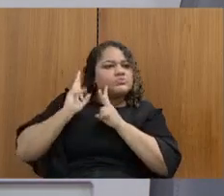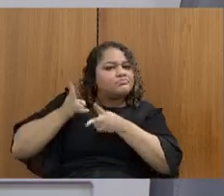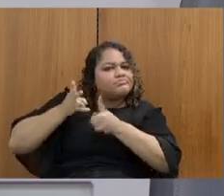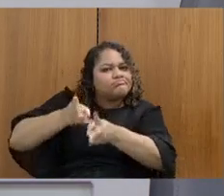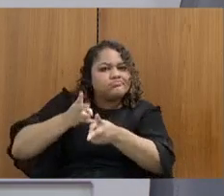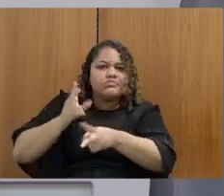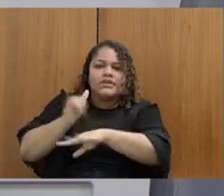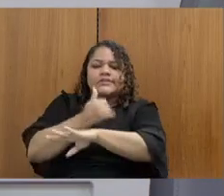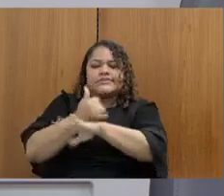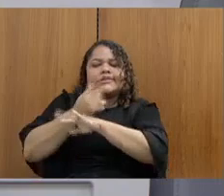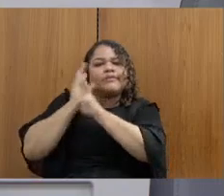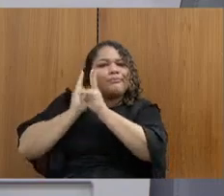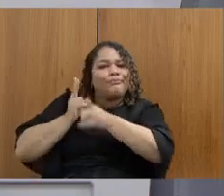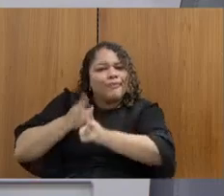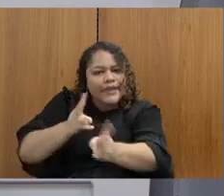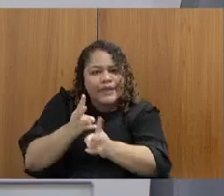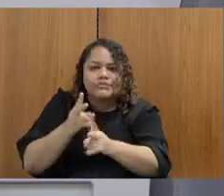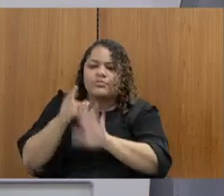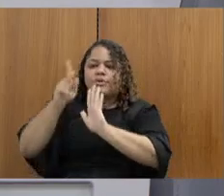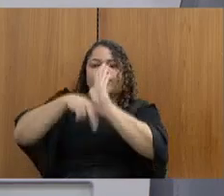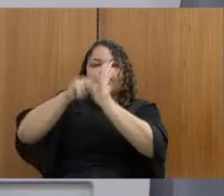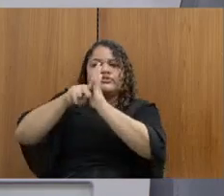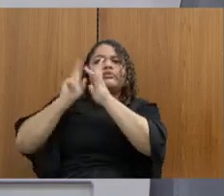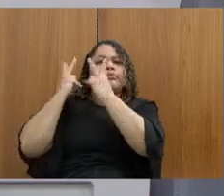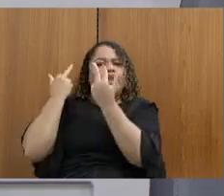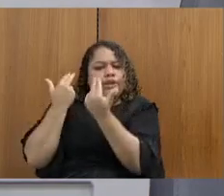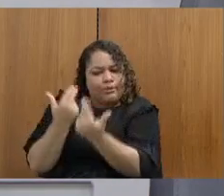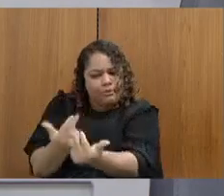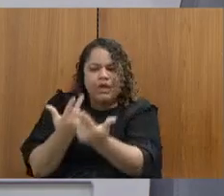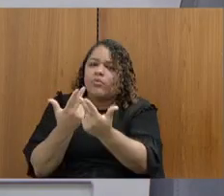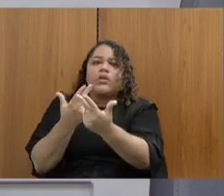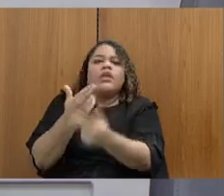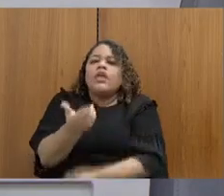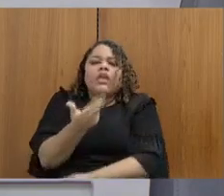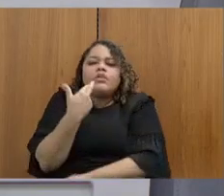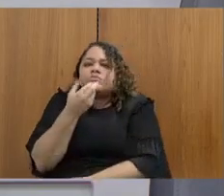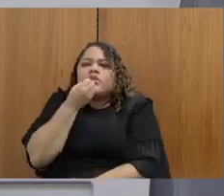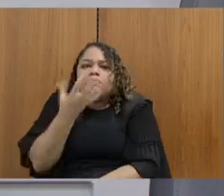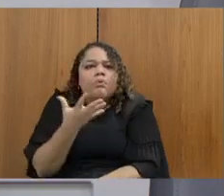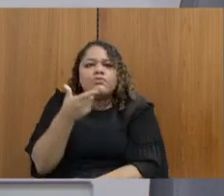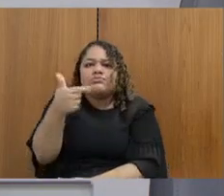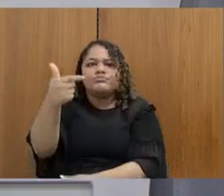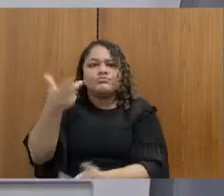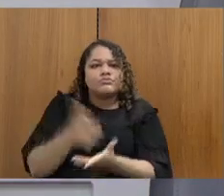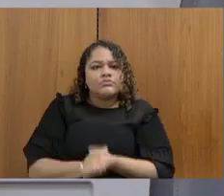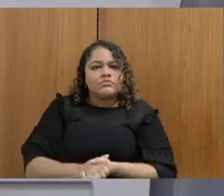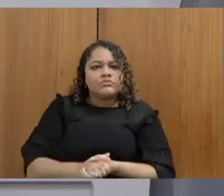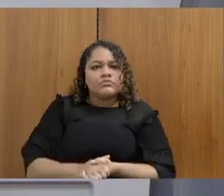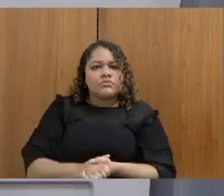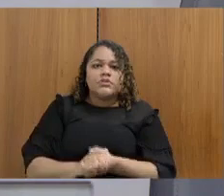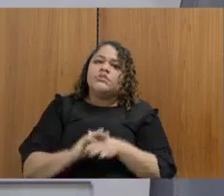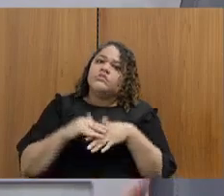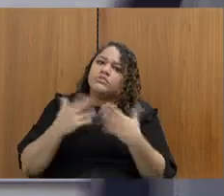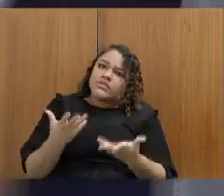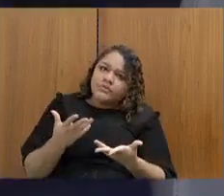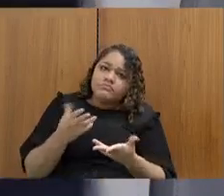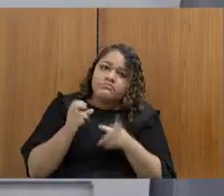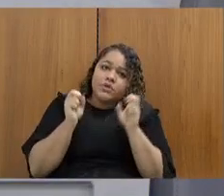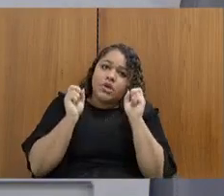mesmos projetos de enfrentamento contra as drogas, sem obter resultados concretos e efetivos. Então, tudo bem,